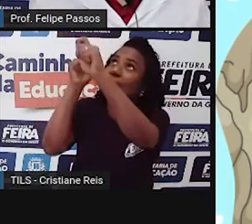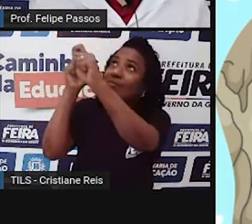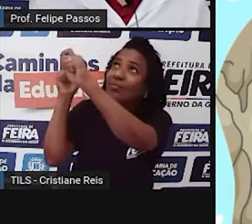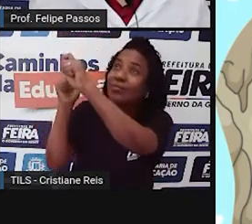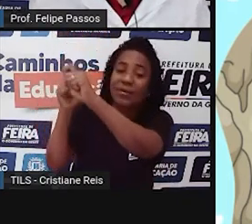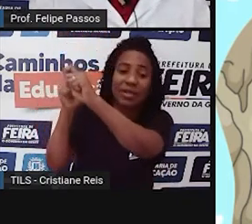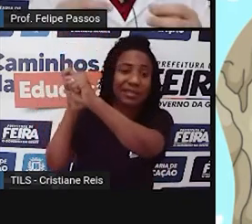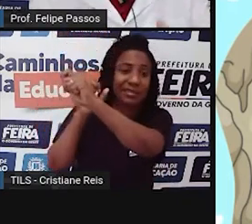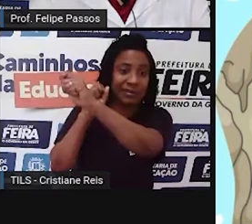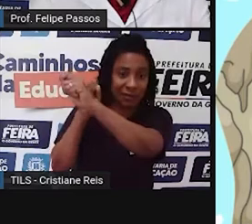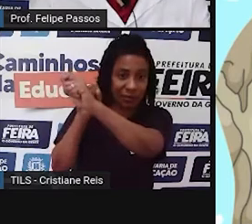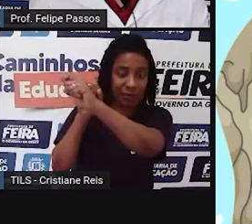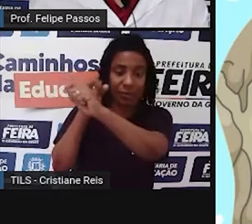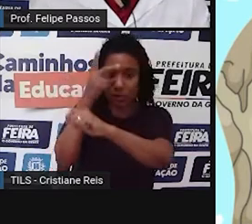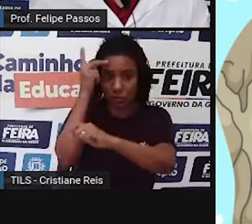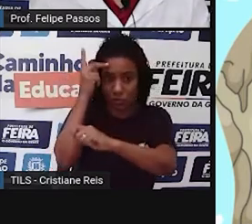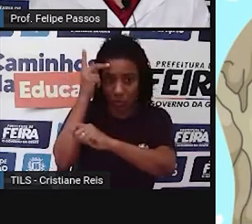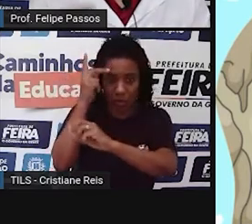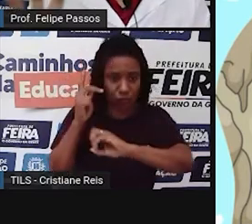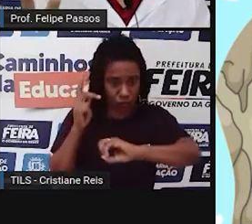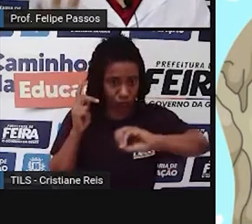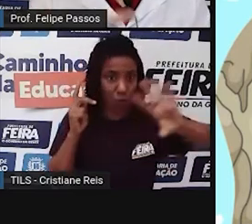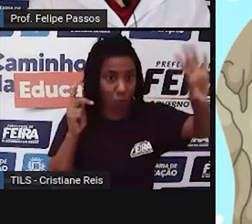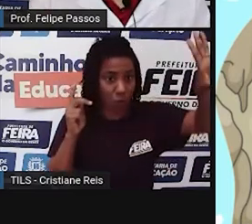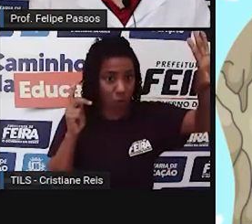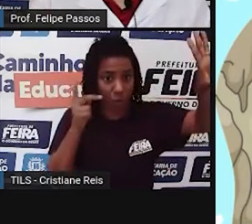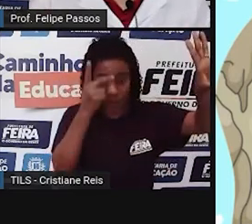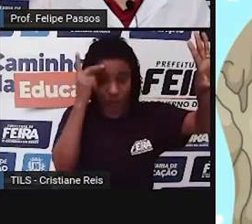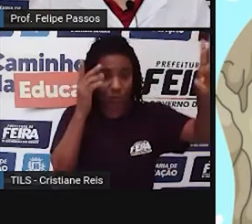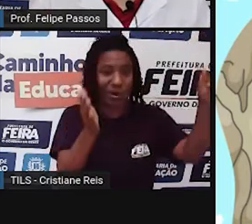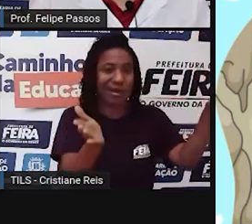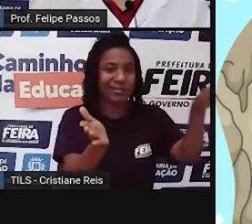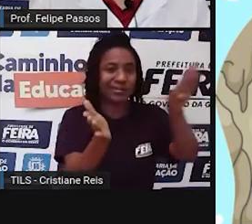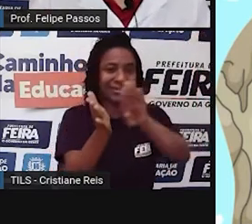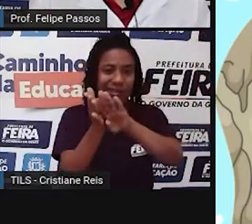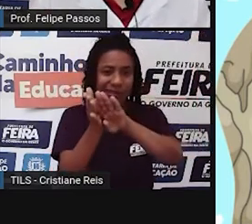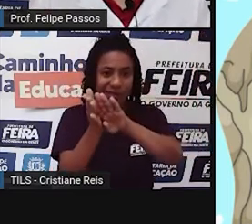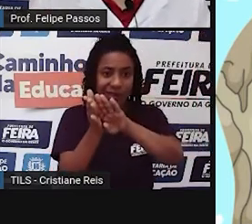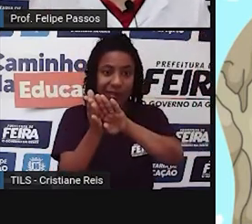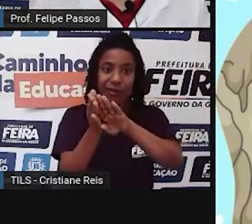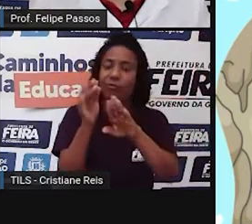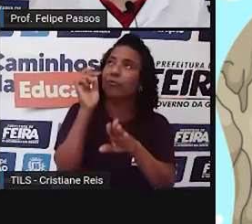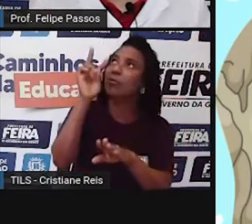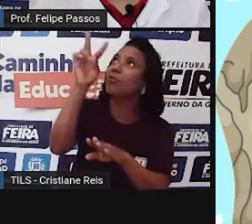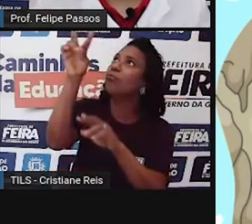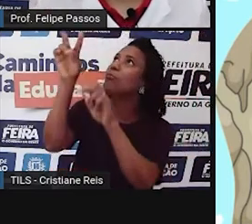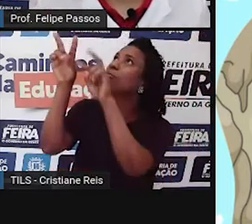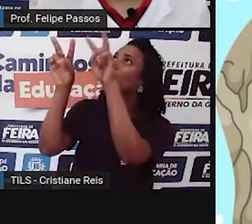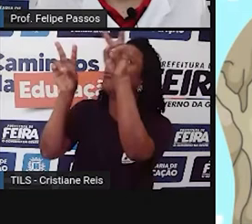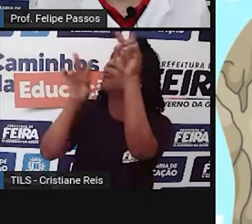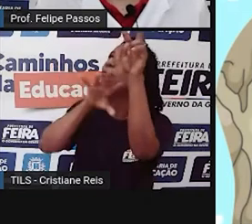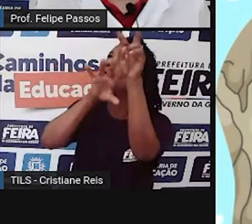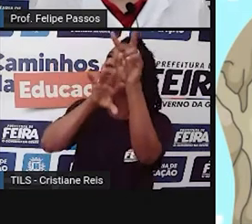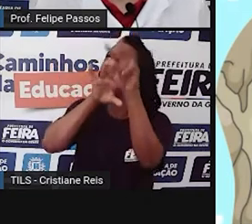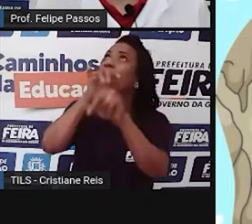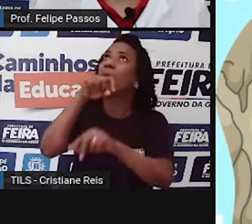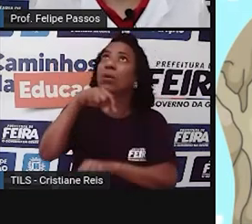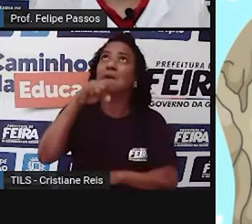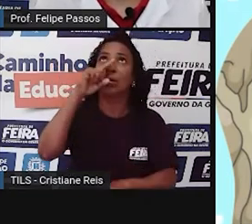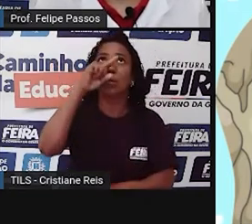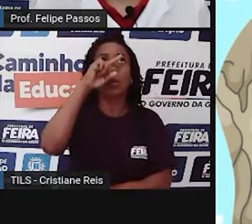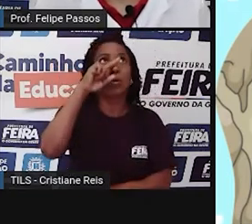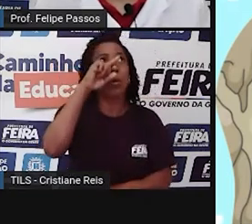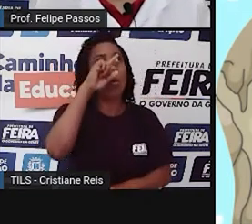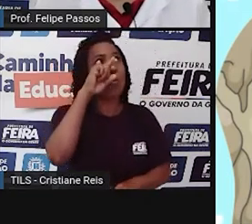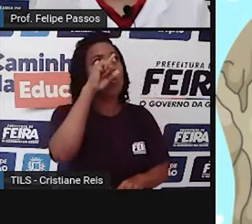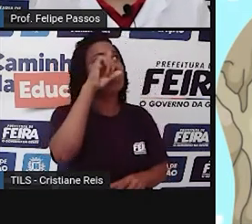lá disponível. Então, está com a mensagem ali, nessa região tem esse animal. Isso é uma ferramenta. A escrita, ela é uma forma de